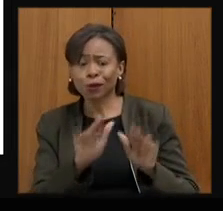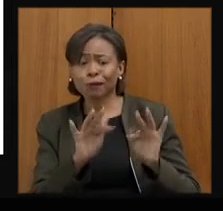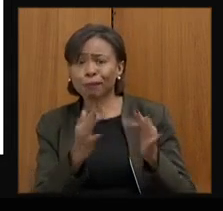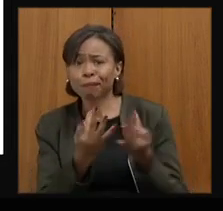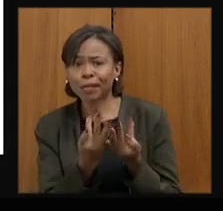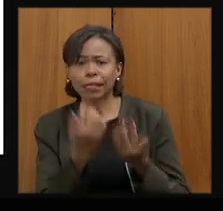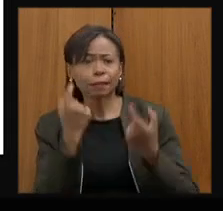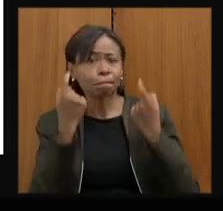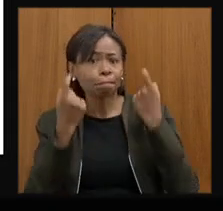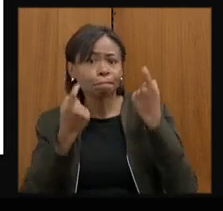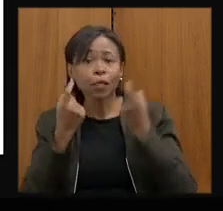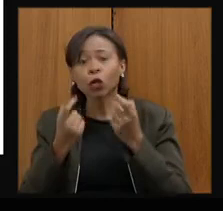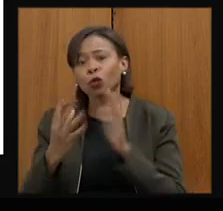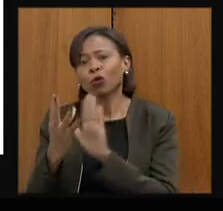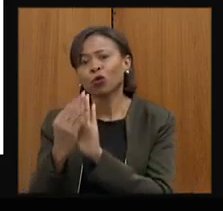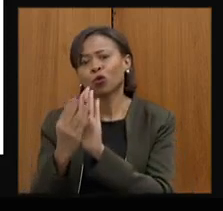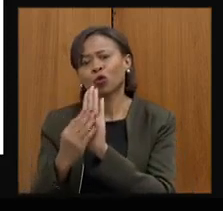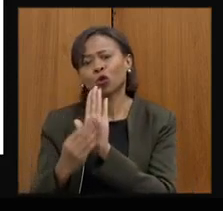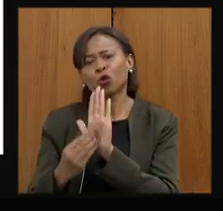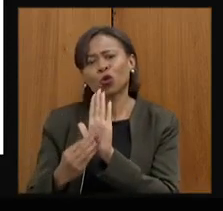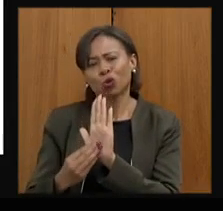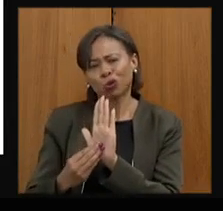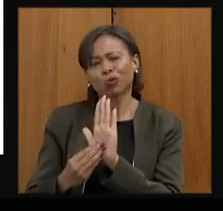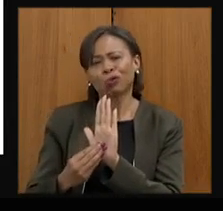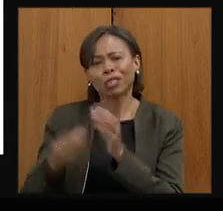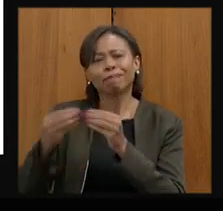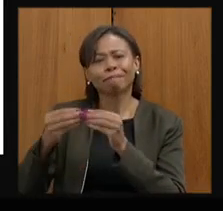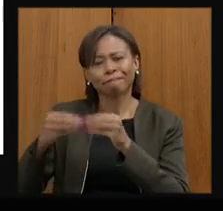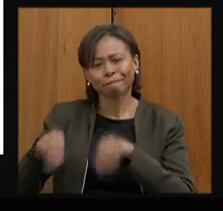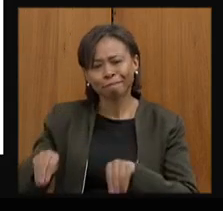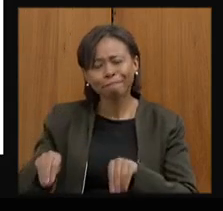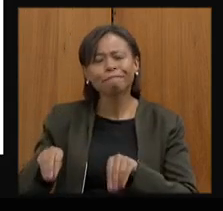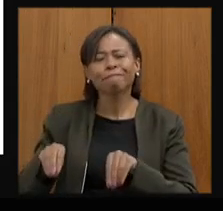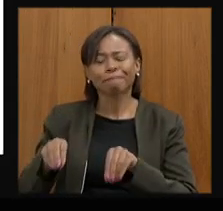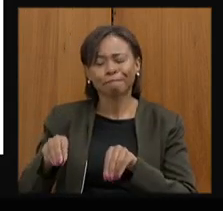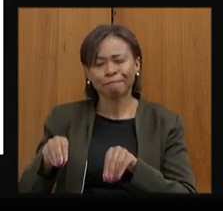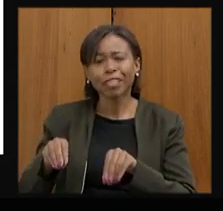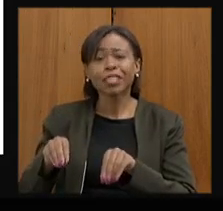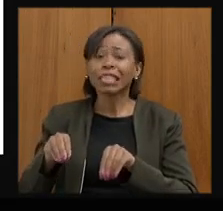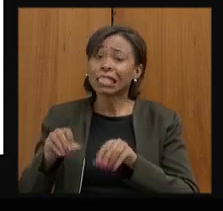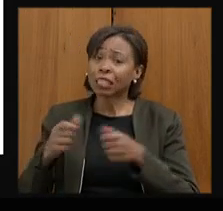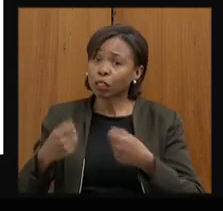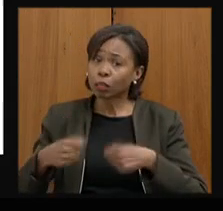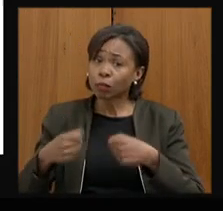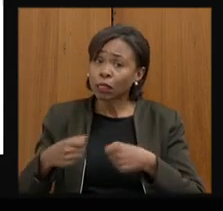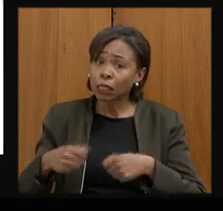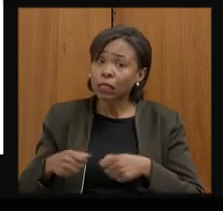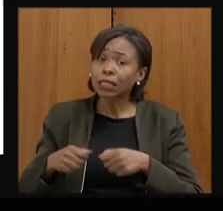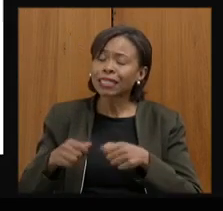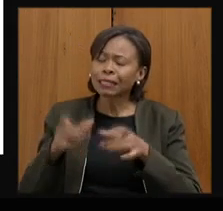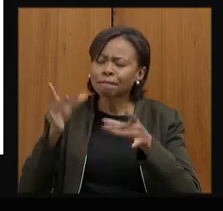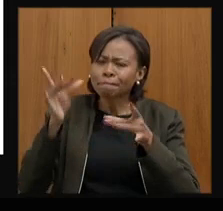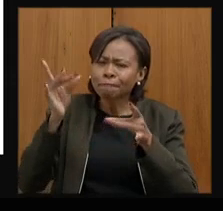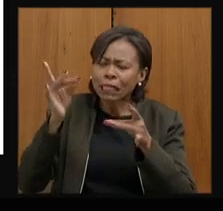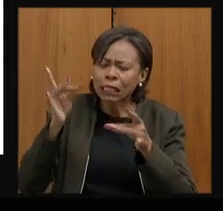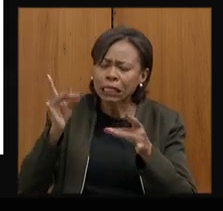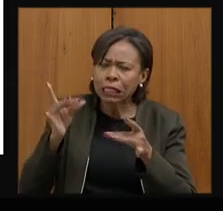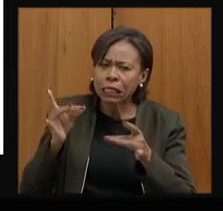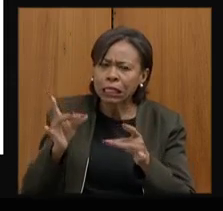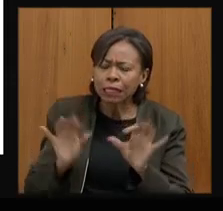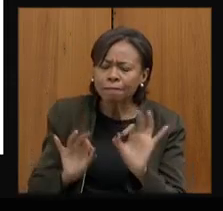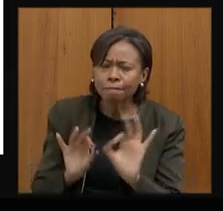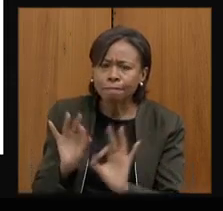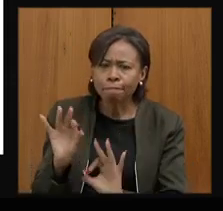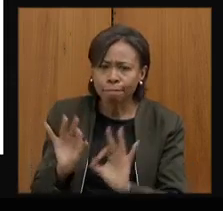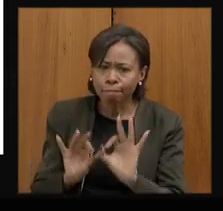que foi perdido e que tem que ser trabalhado de forma muito cuidadosa, teve que ser trabalhado de forma muito